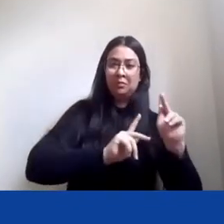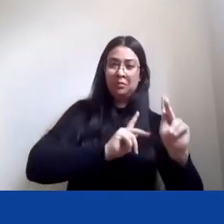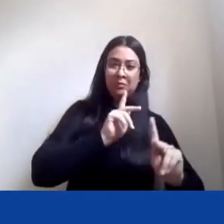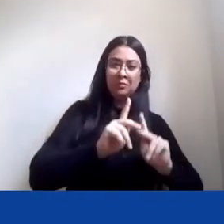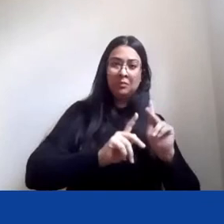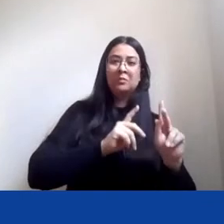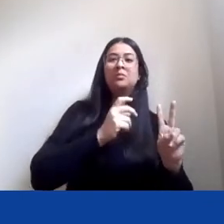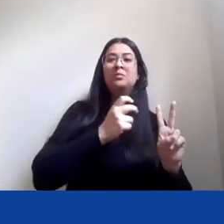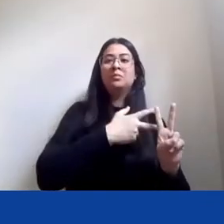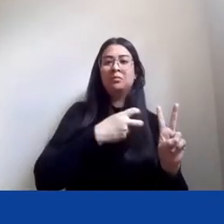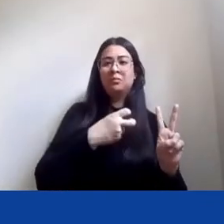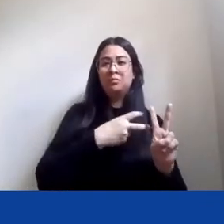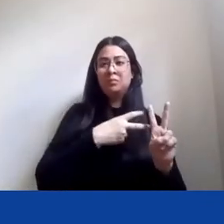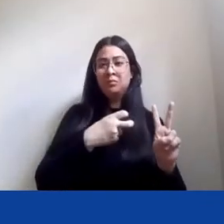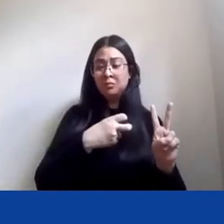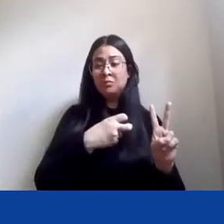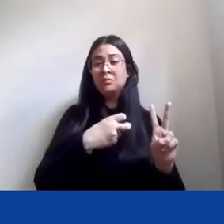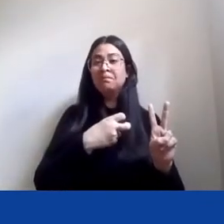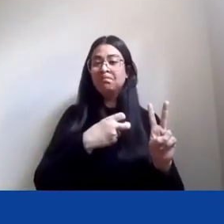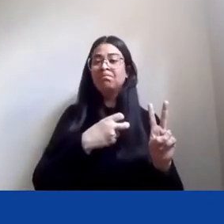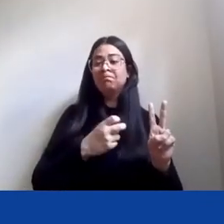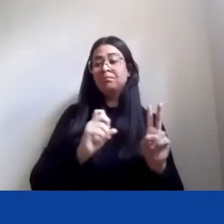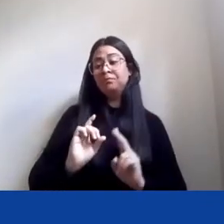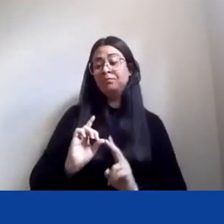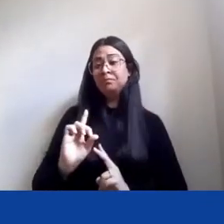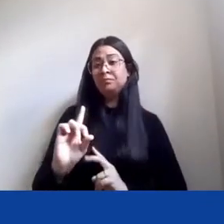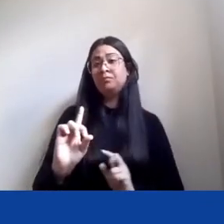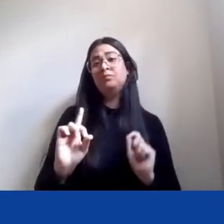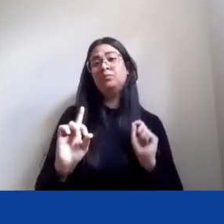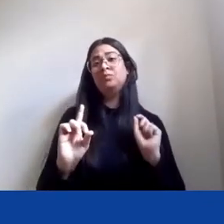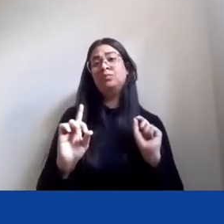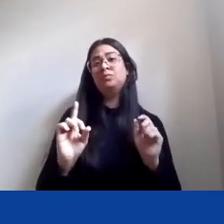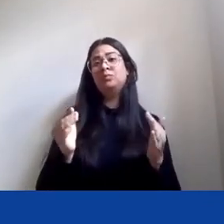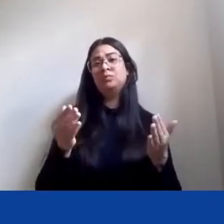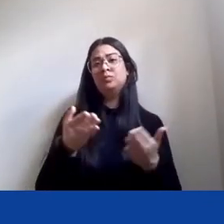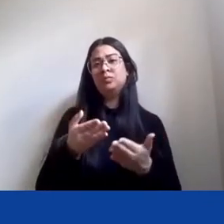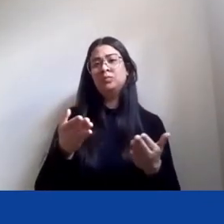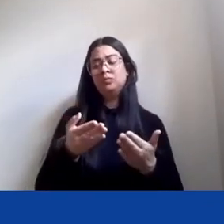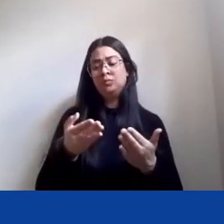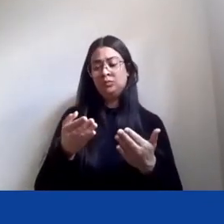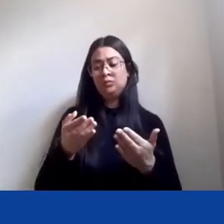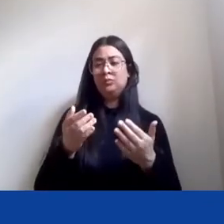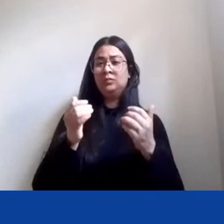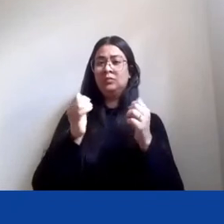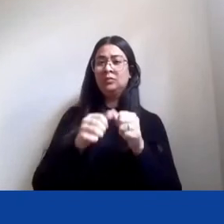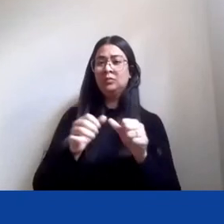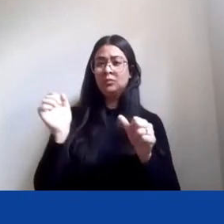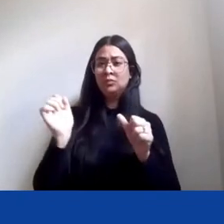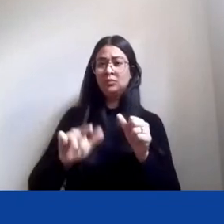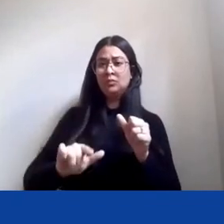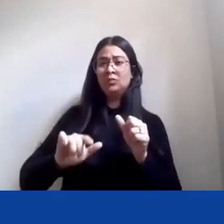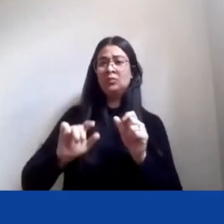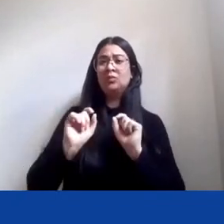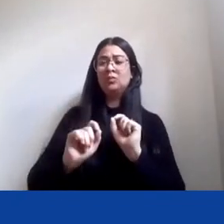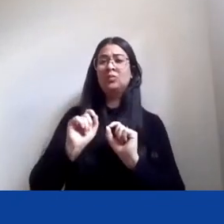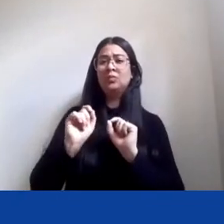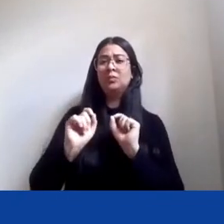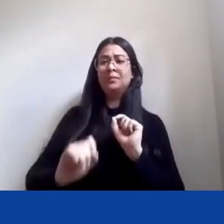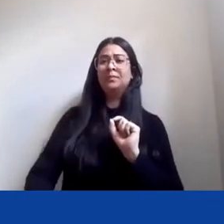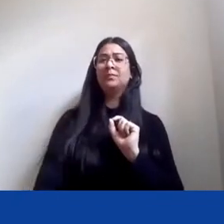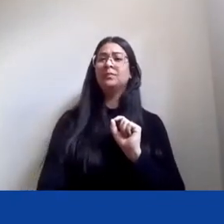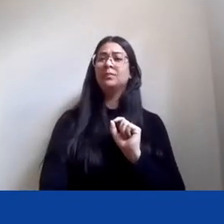esses direitos parecem hoje estar novamente postos em questão, ou seja, parece que